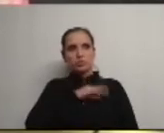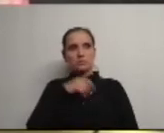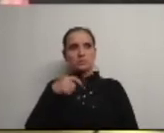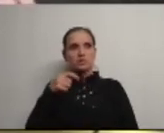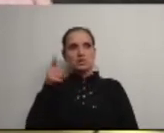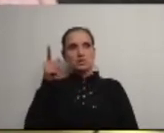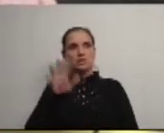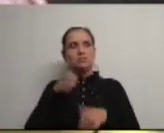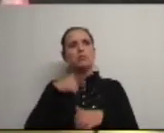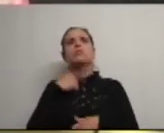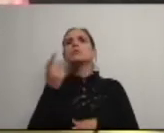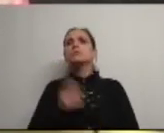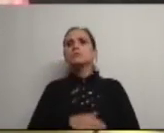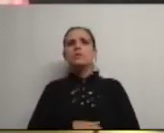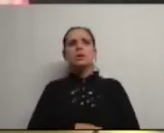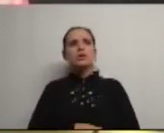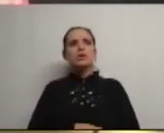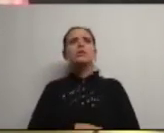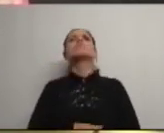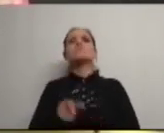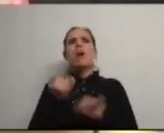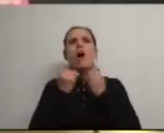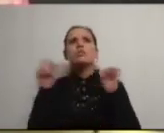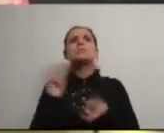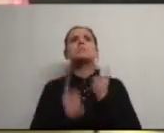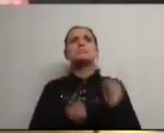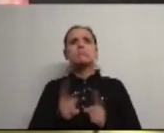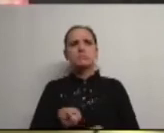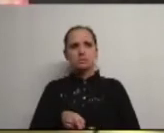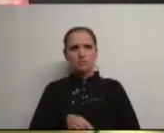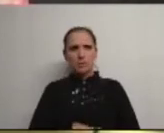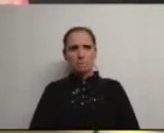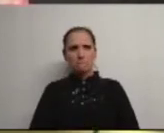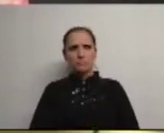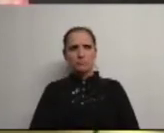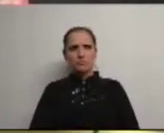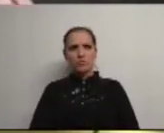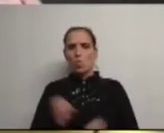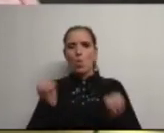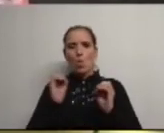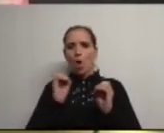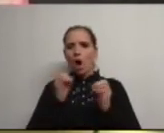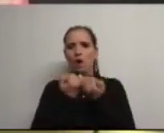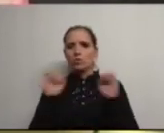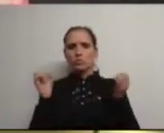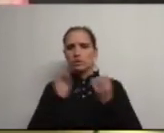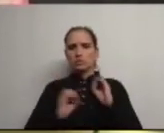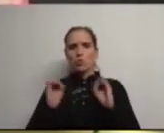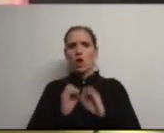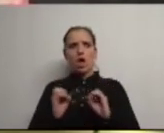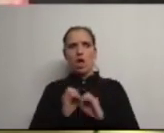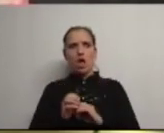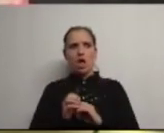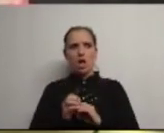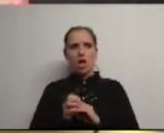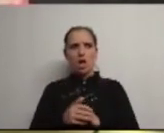telefonei para ele e disse mas que autonomia é esta não tens autonomia nenhuma ok